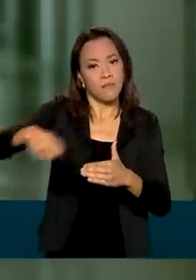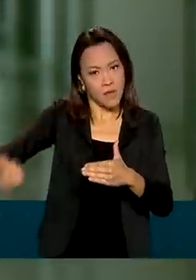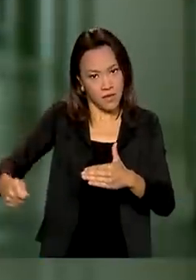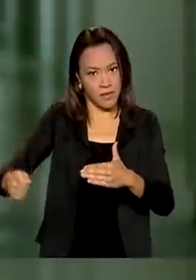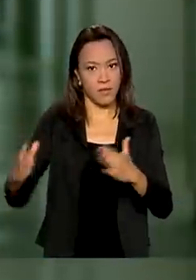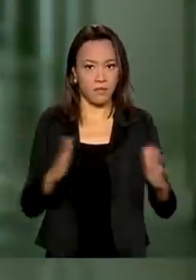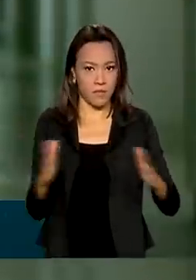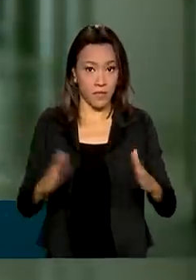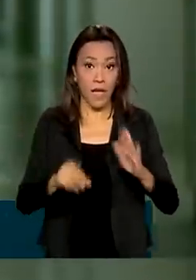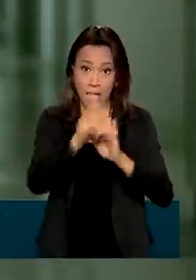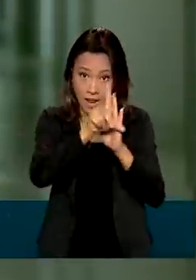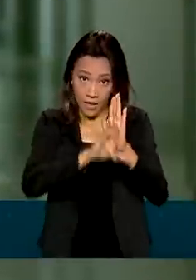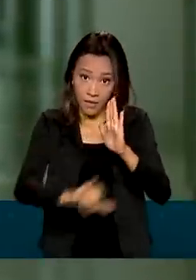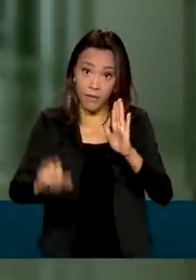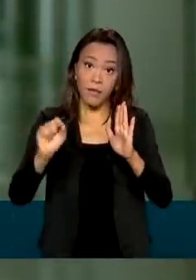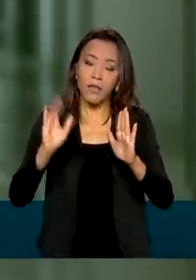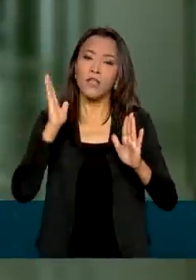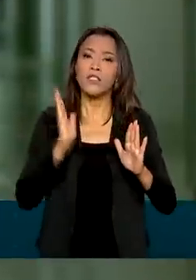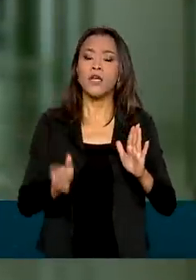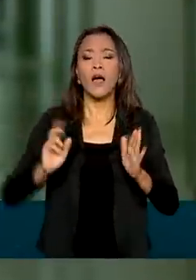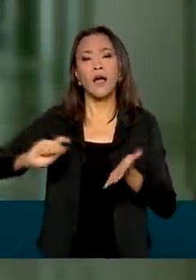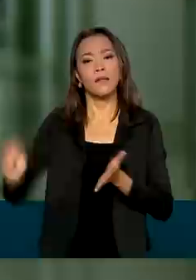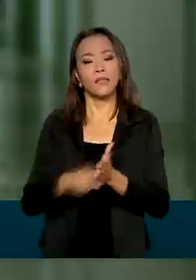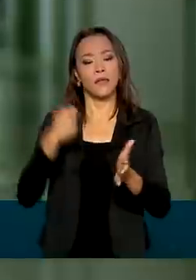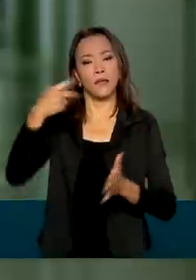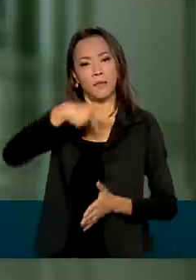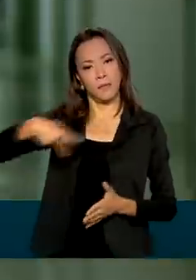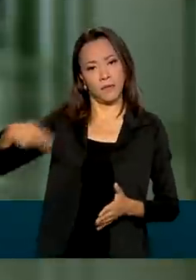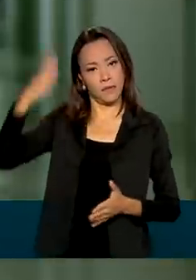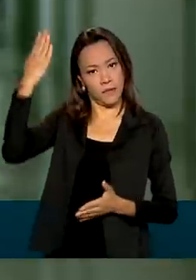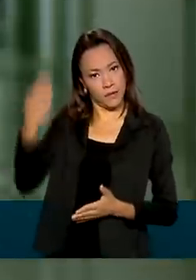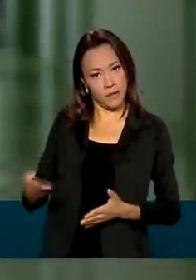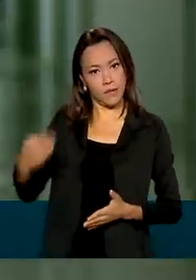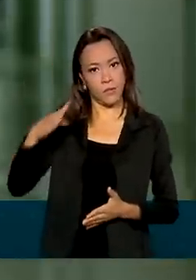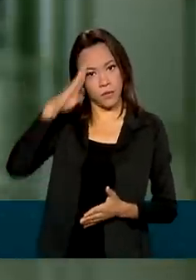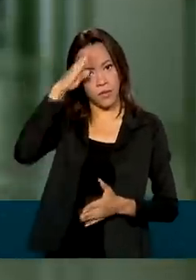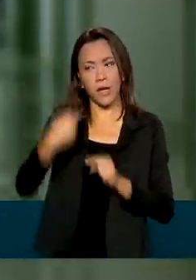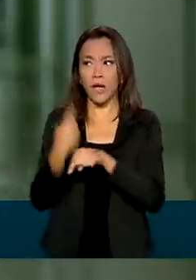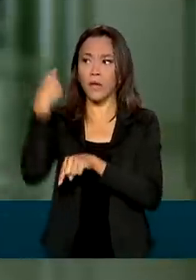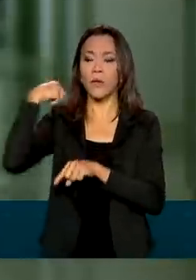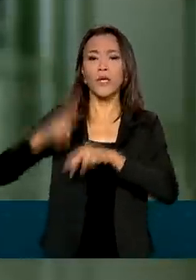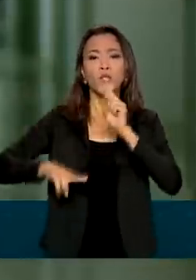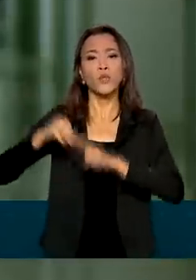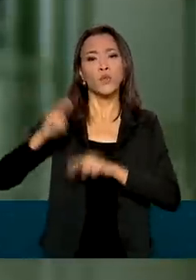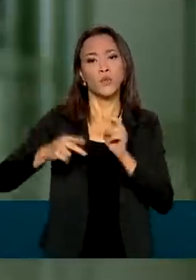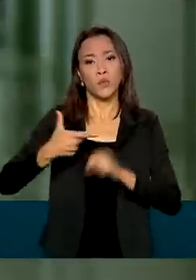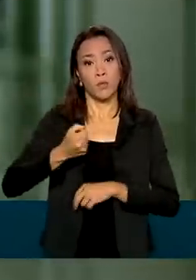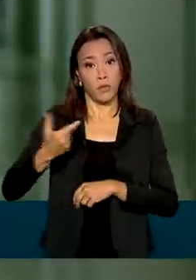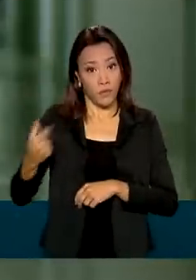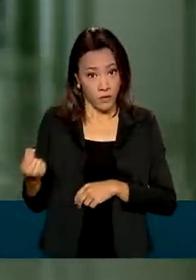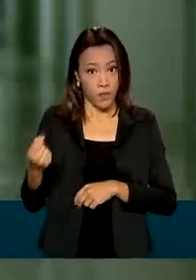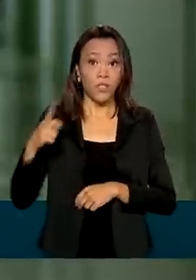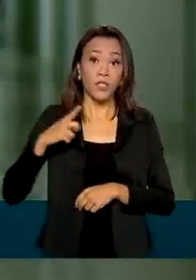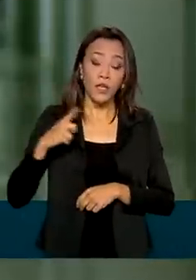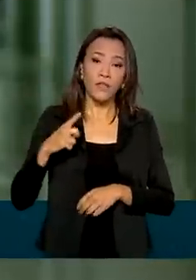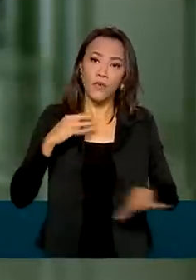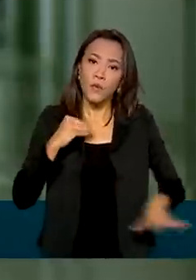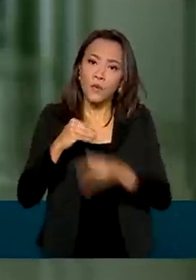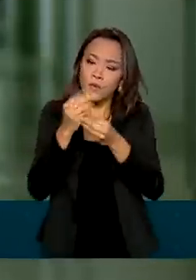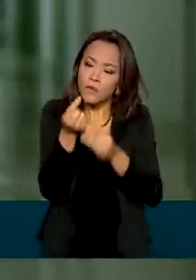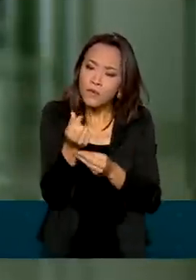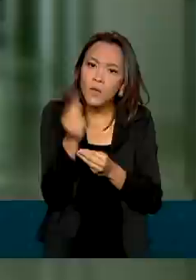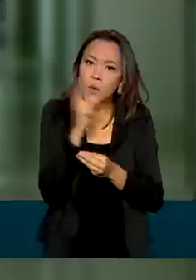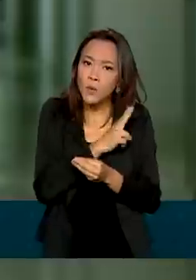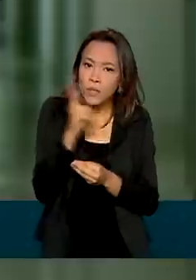A lei, sancionada pelo presidente Jair Bolsonaro em junho de 2020, garantiu uma renda emergencial